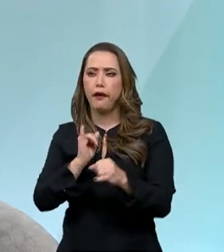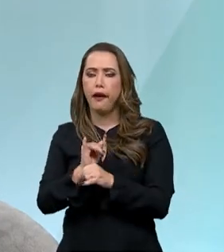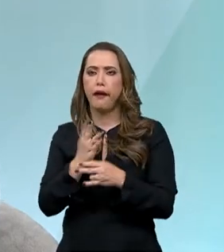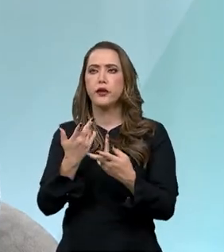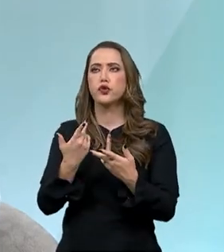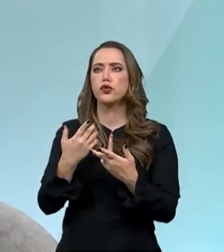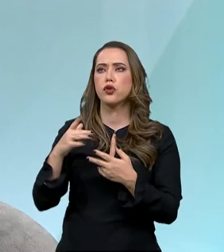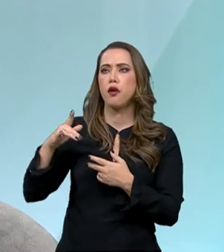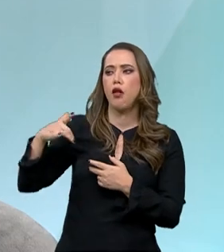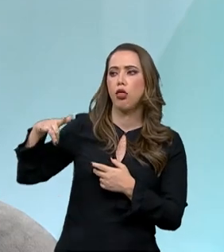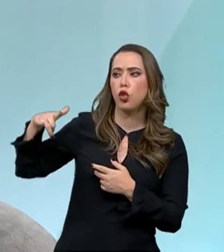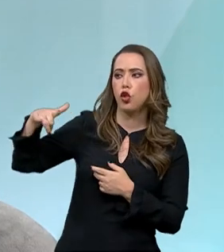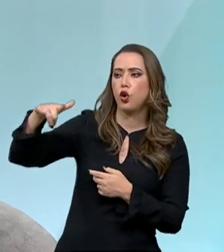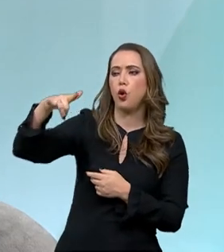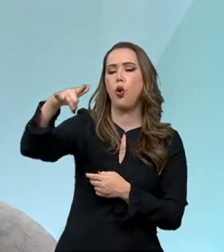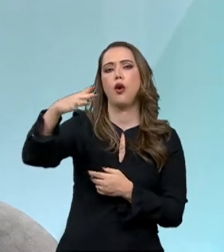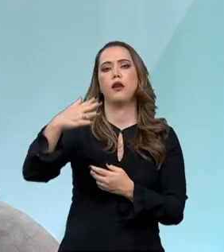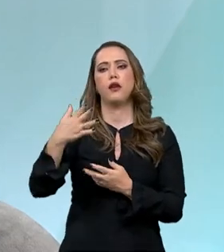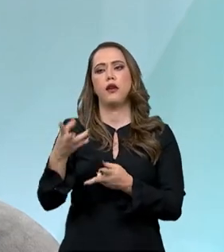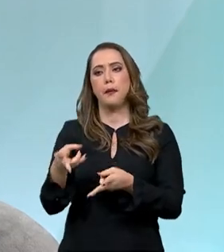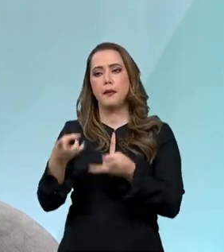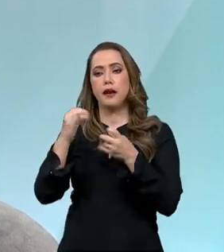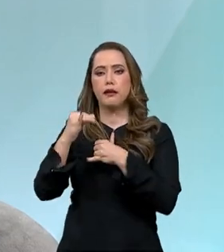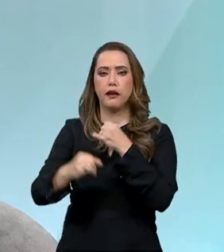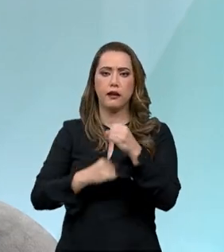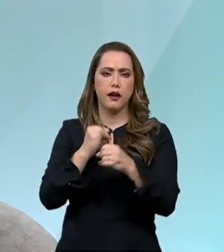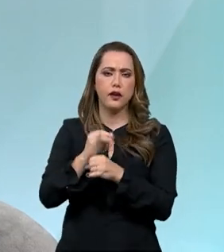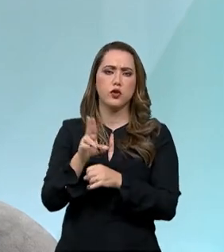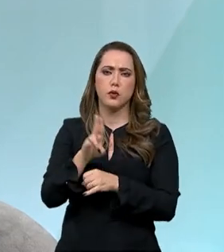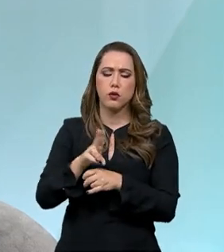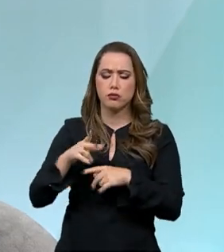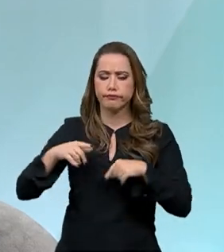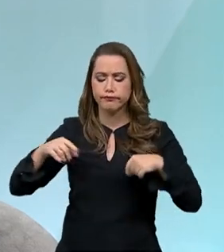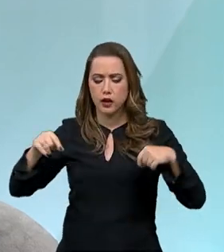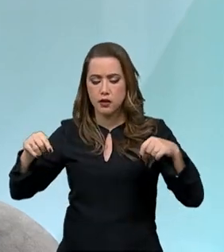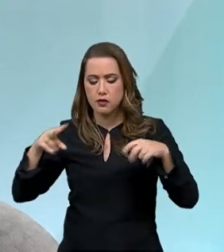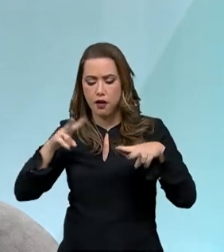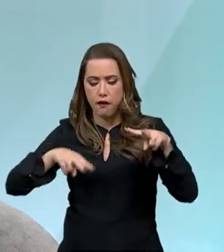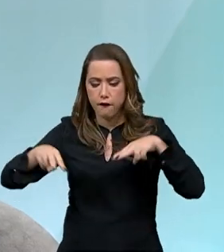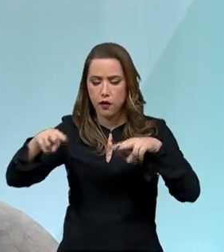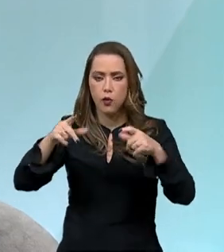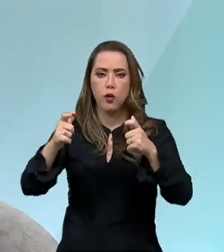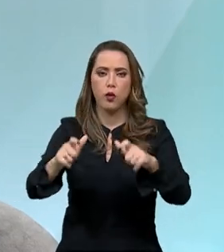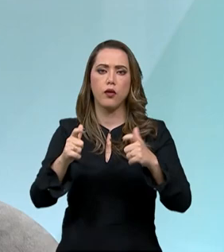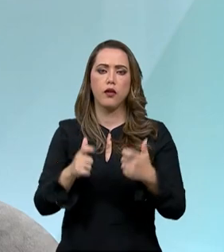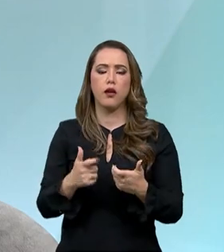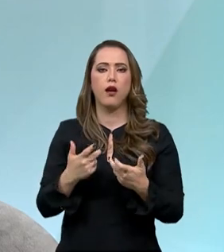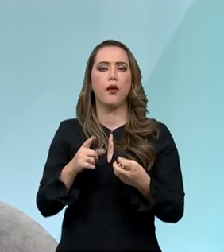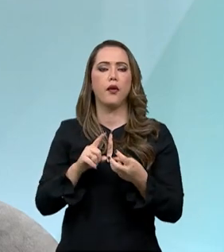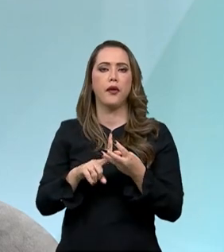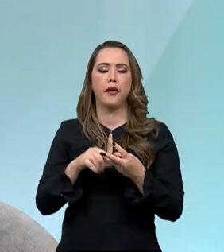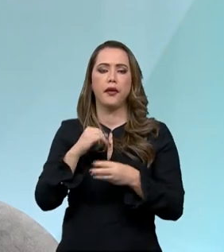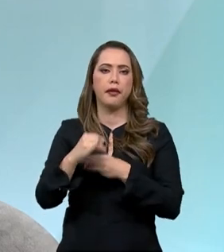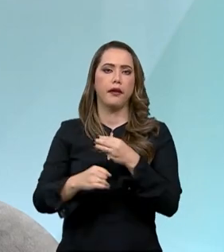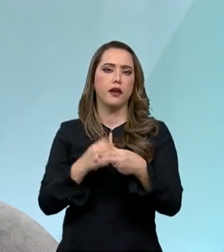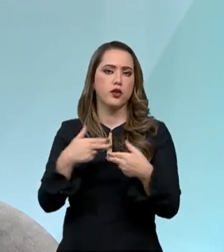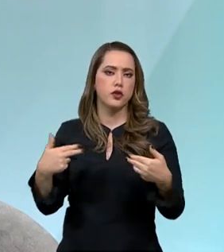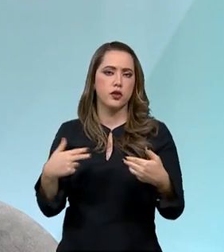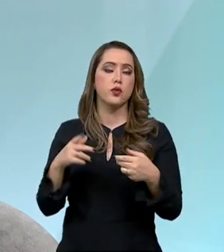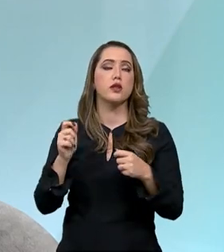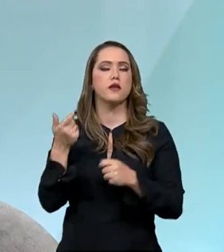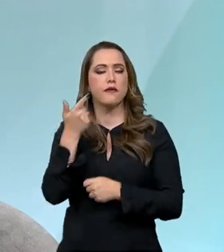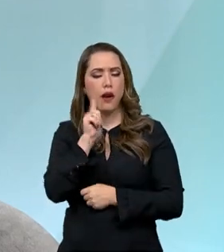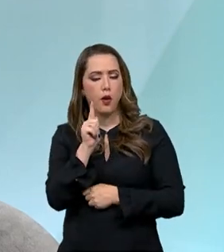internet das coisas, inteligência artificial vai avançar para que a agricultura seja ainda mais